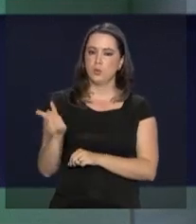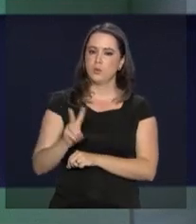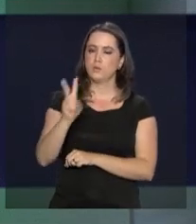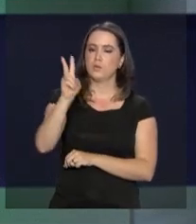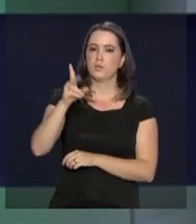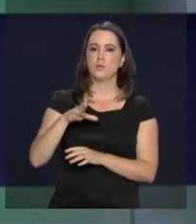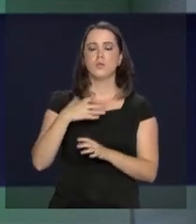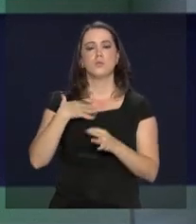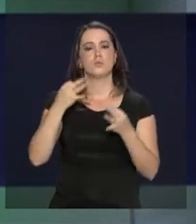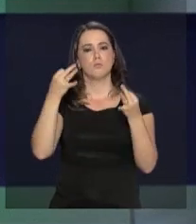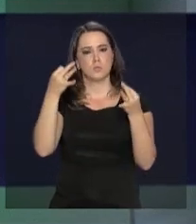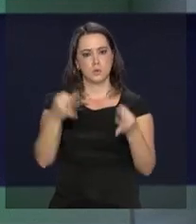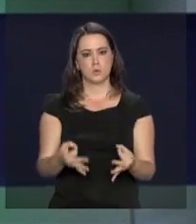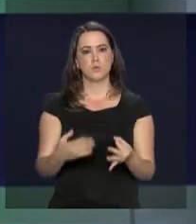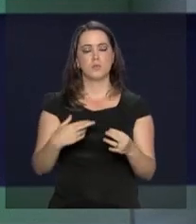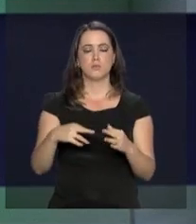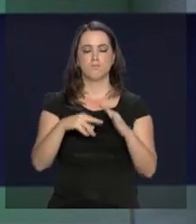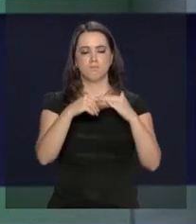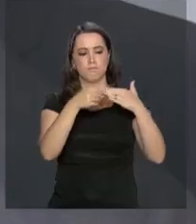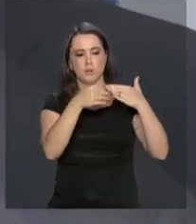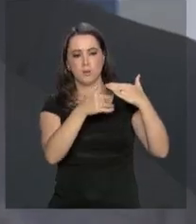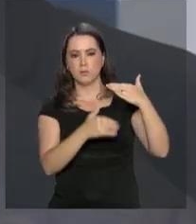como a disciplina e a hierarquia.